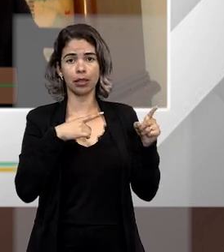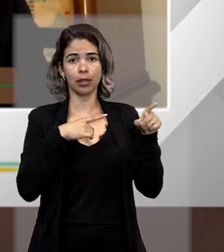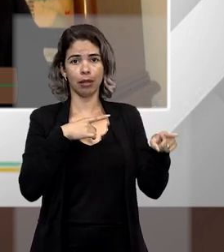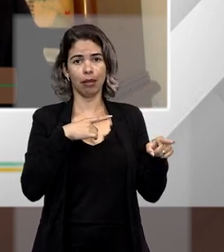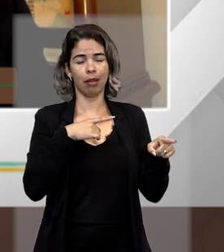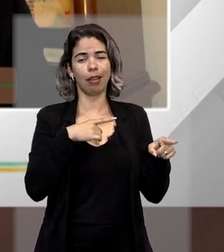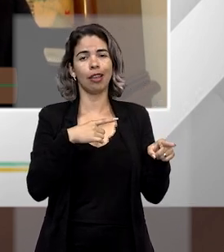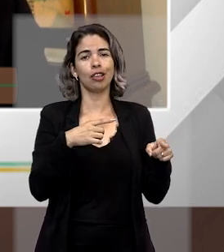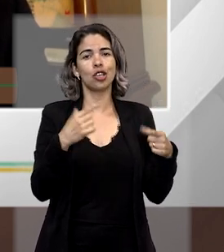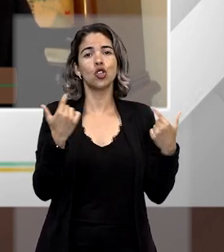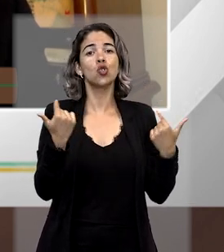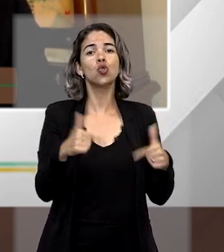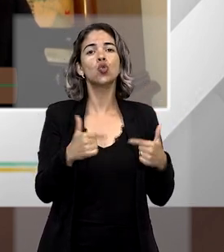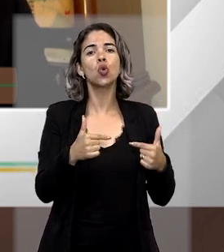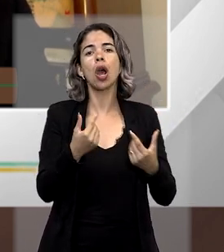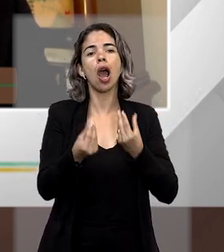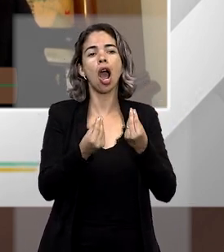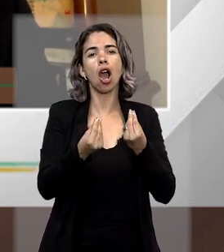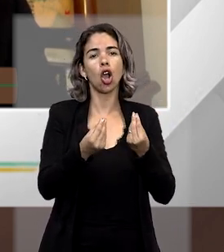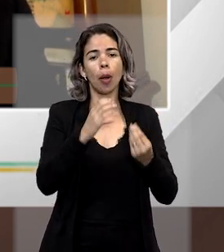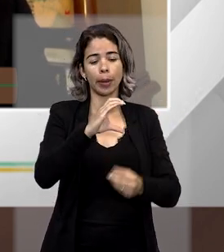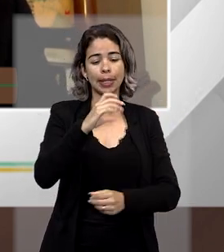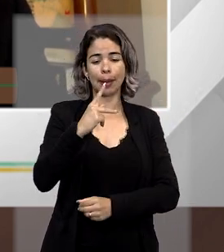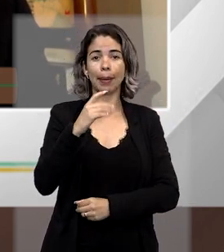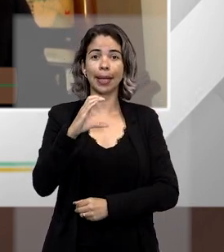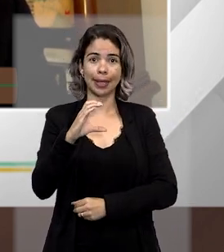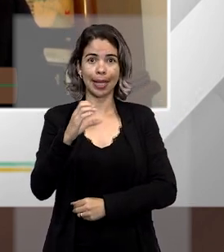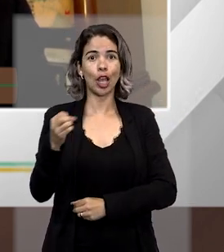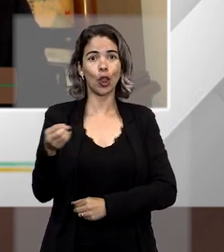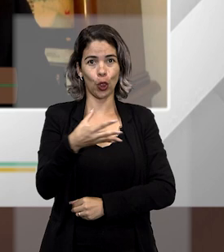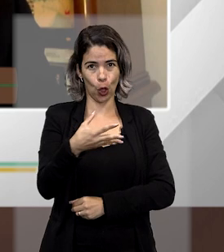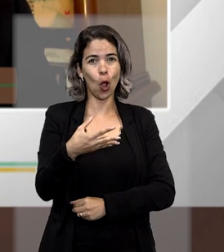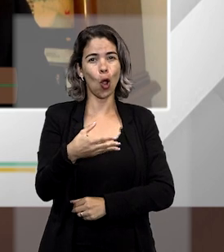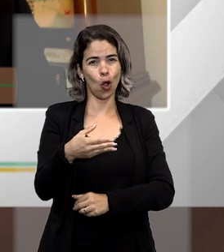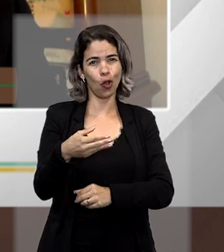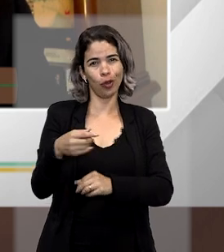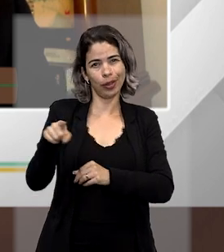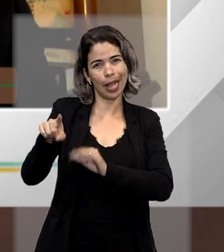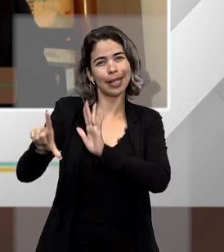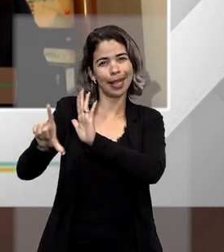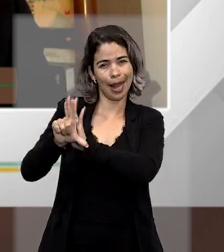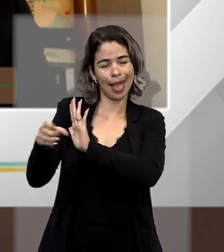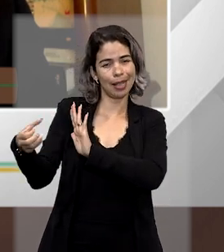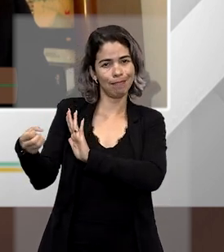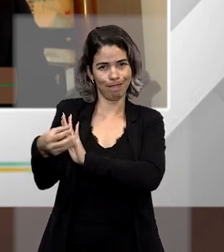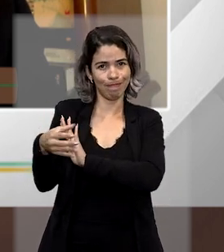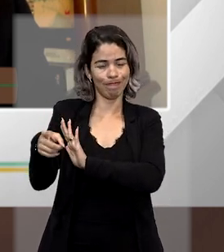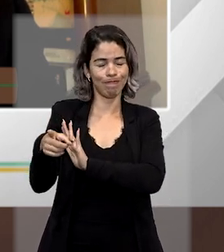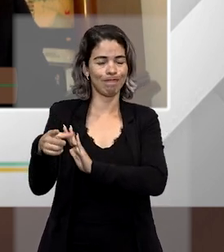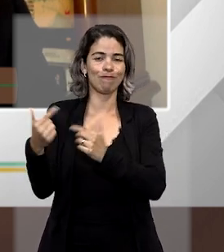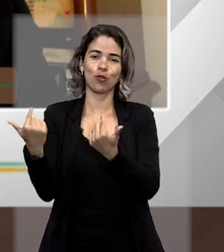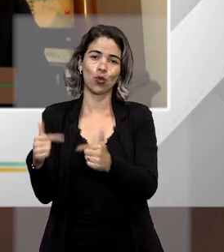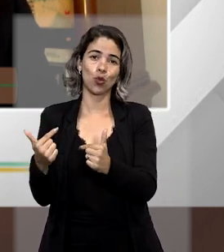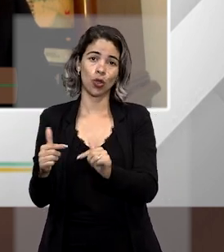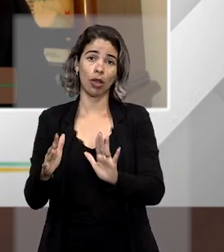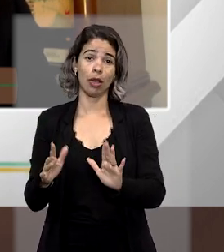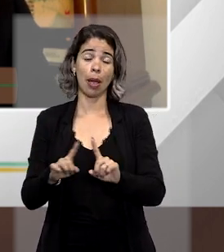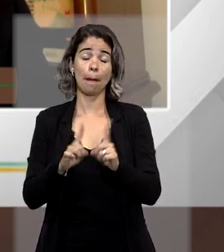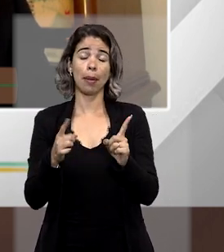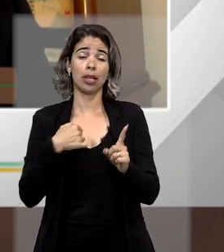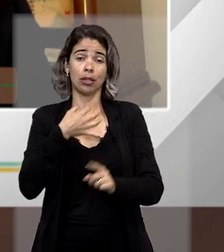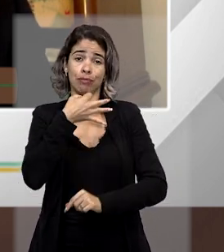transposto para o Código Penal agora, por esta nova lei. Eu só tenho uma